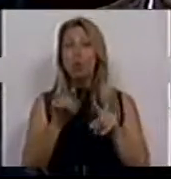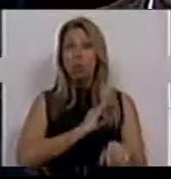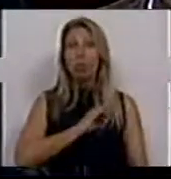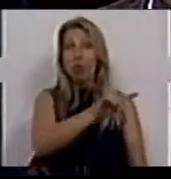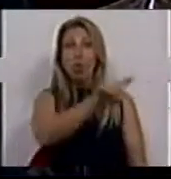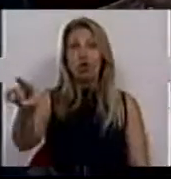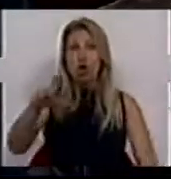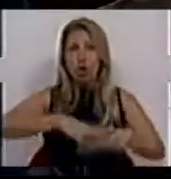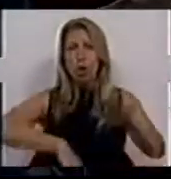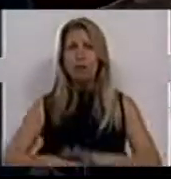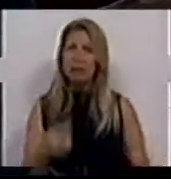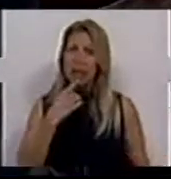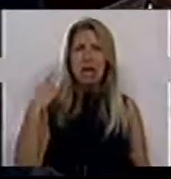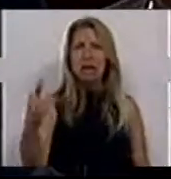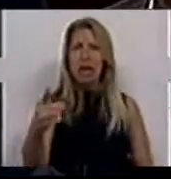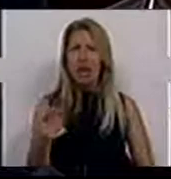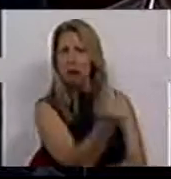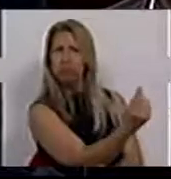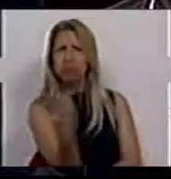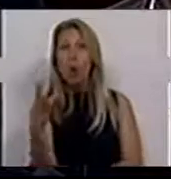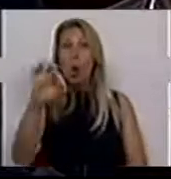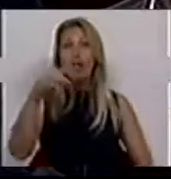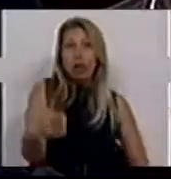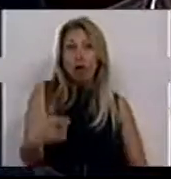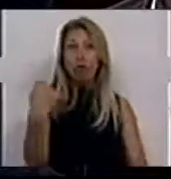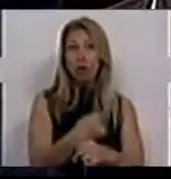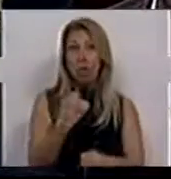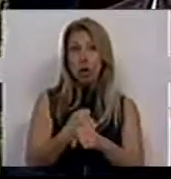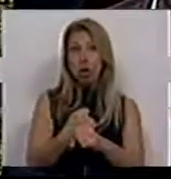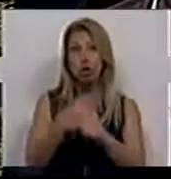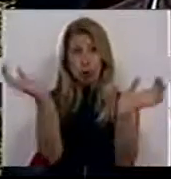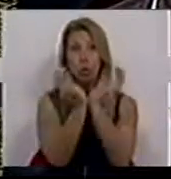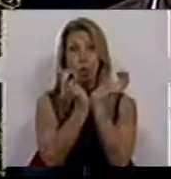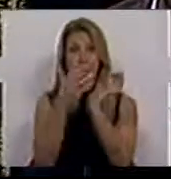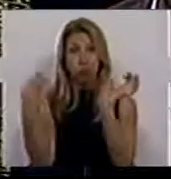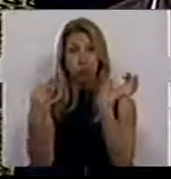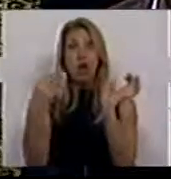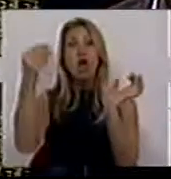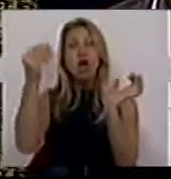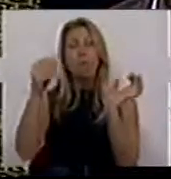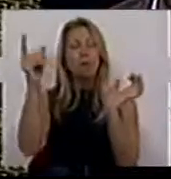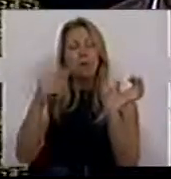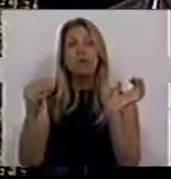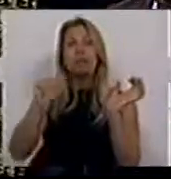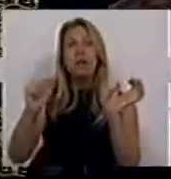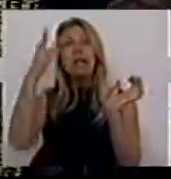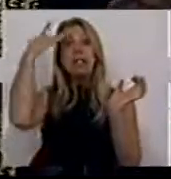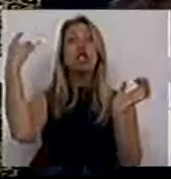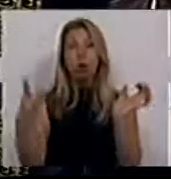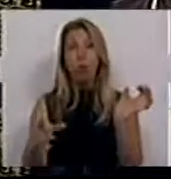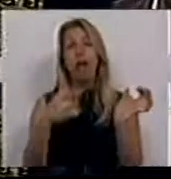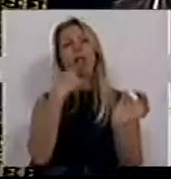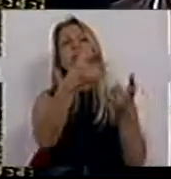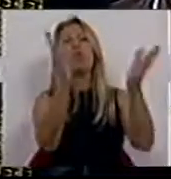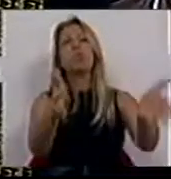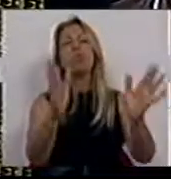89 trabalhadores da Segurança Social de Setúbal que estão lá a mais, quando o senhor sabe bem que tem lá